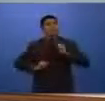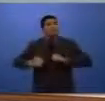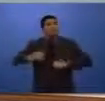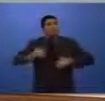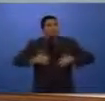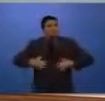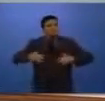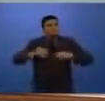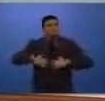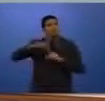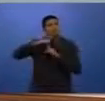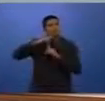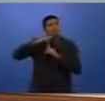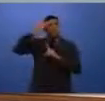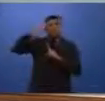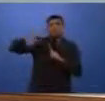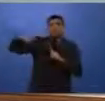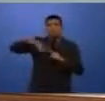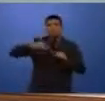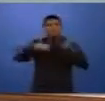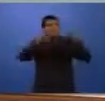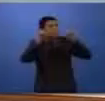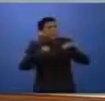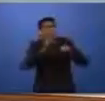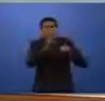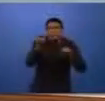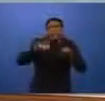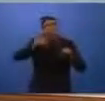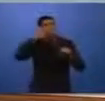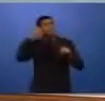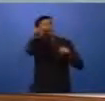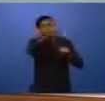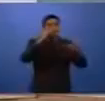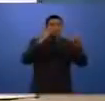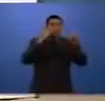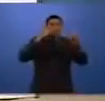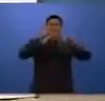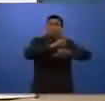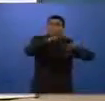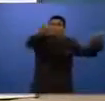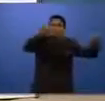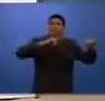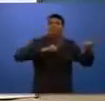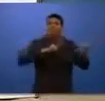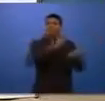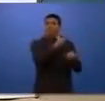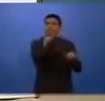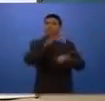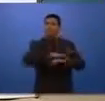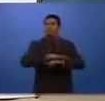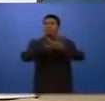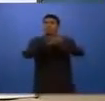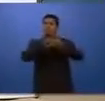comunidade paranaense, até mesmo da população, em possuir um número onde se pudesse efetuar denúncias e levar informações a todos os